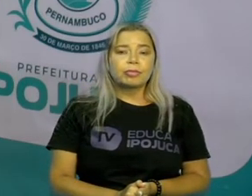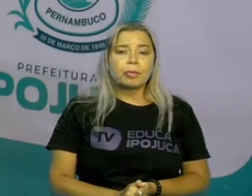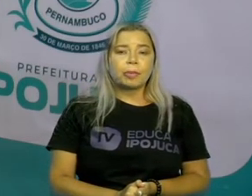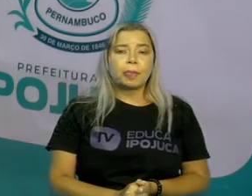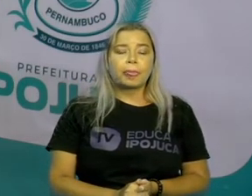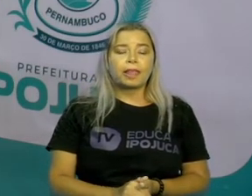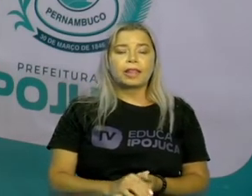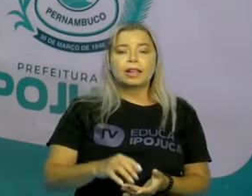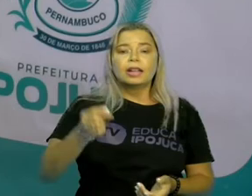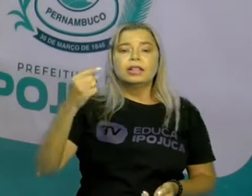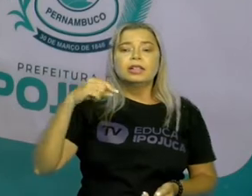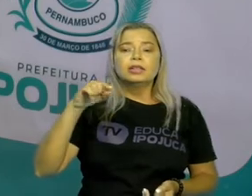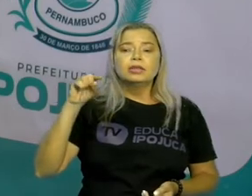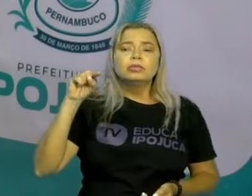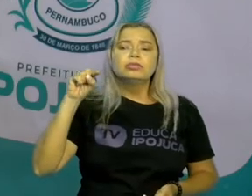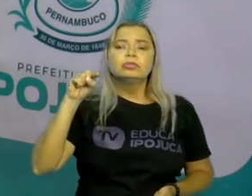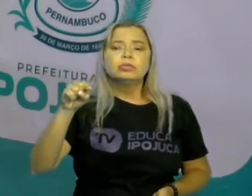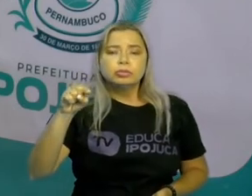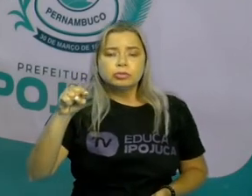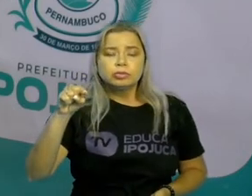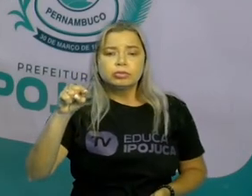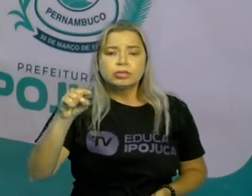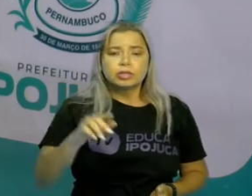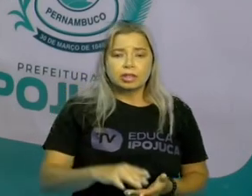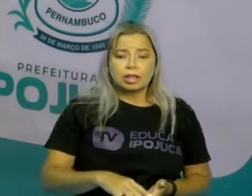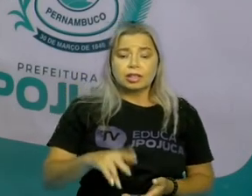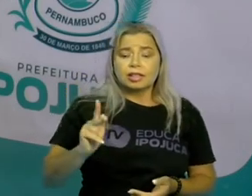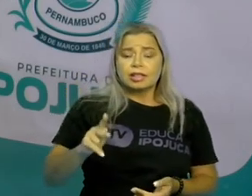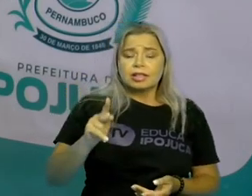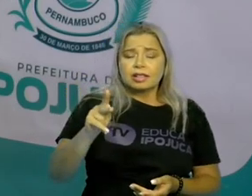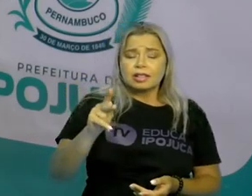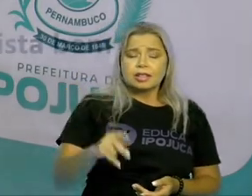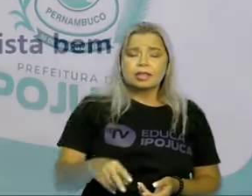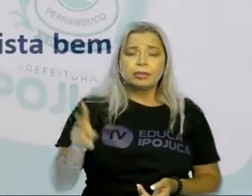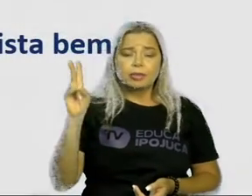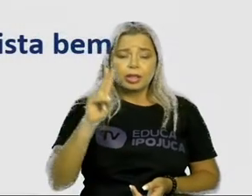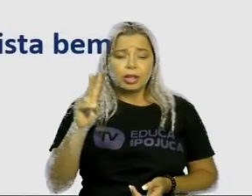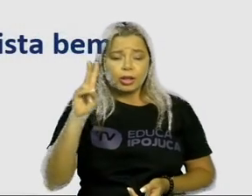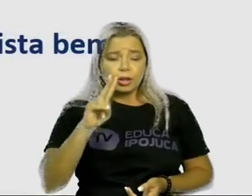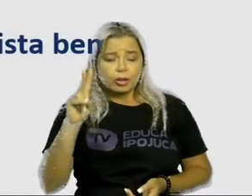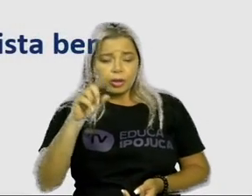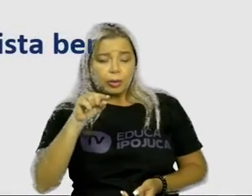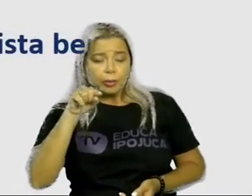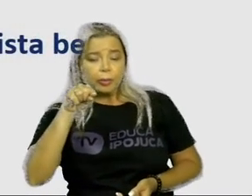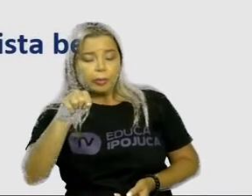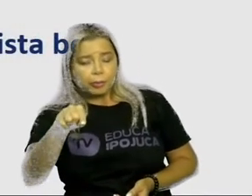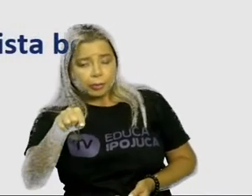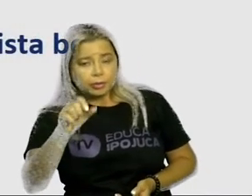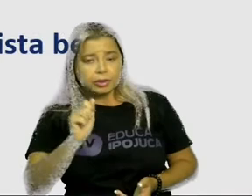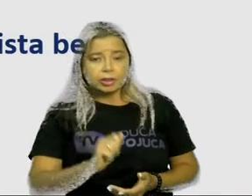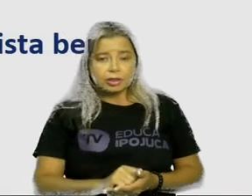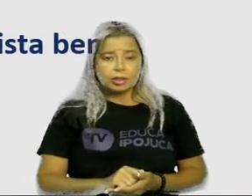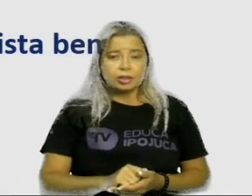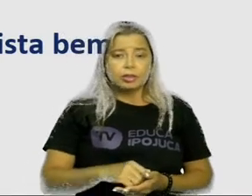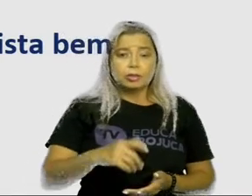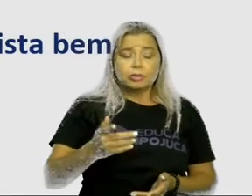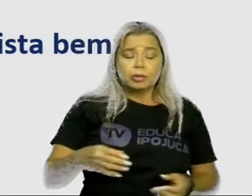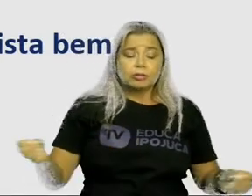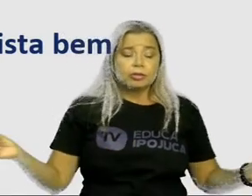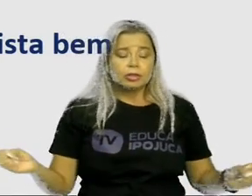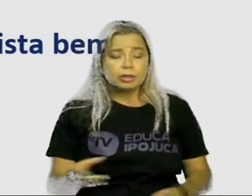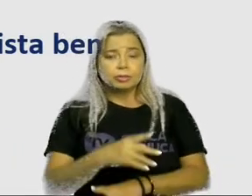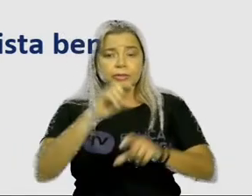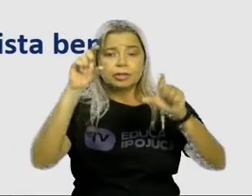ponto final. Aquele pontinho preto que sempre vai lá no final das frases. Ponto final é o sinal